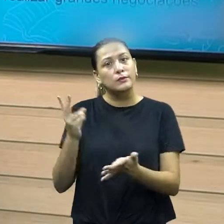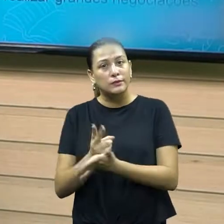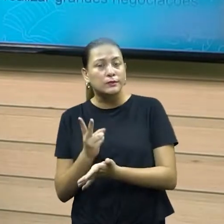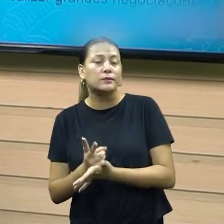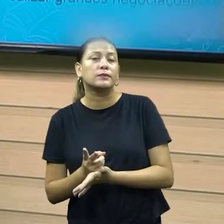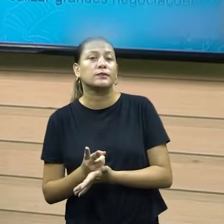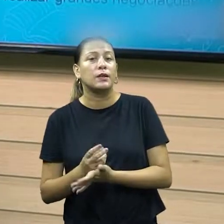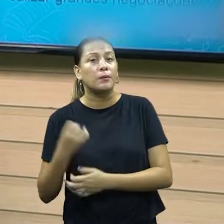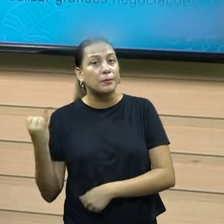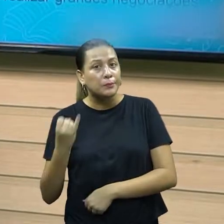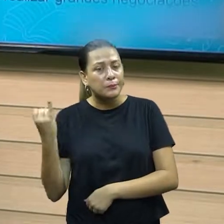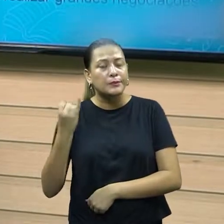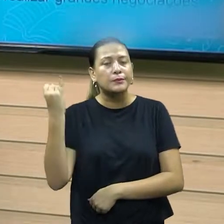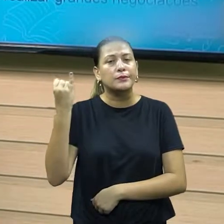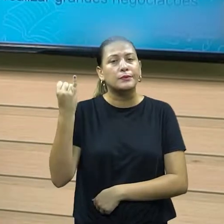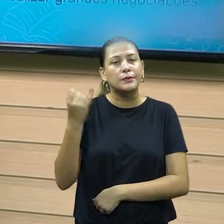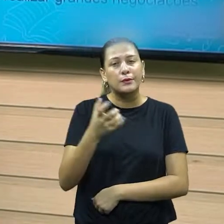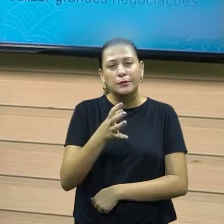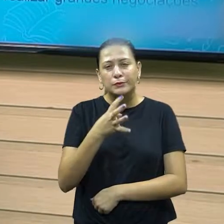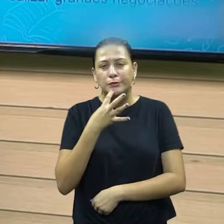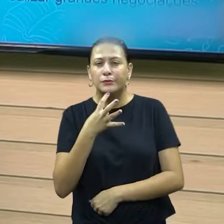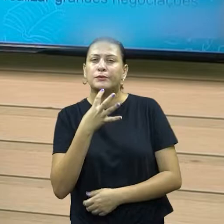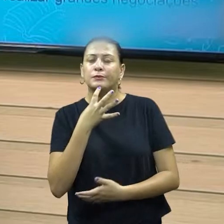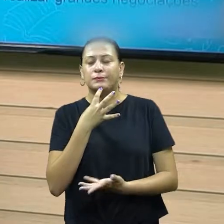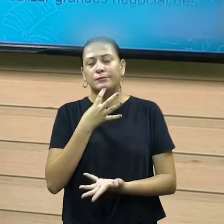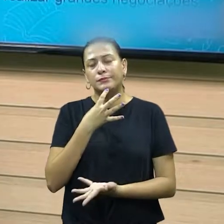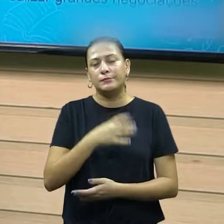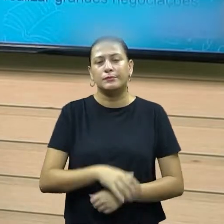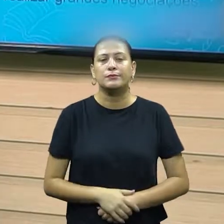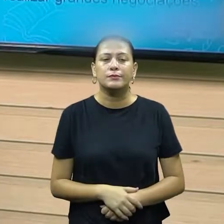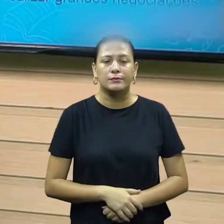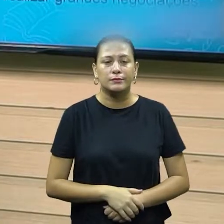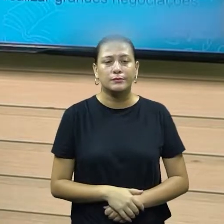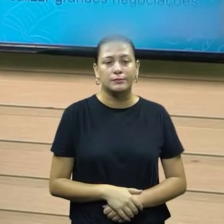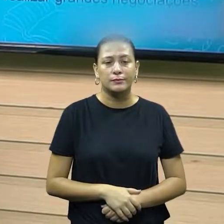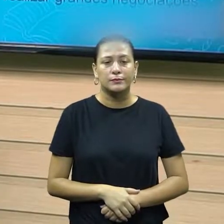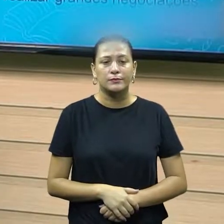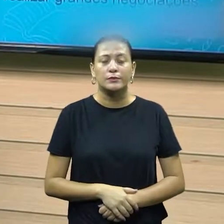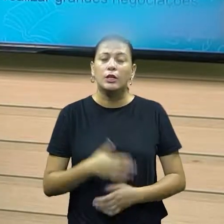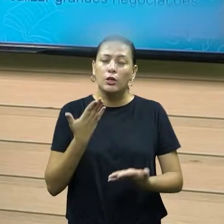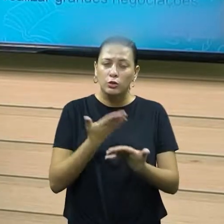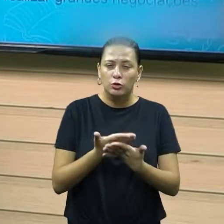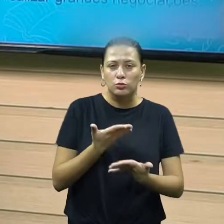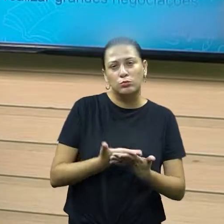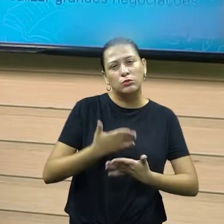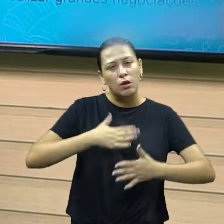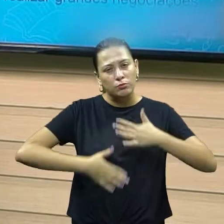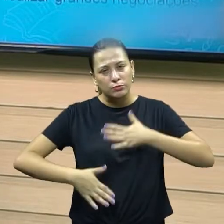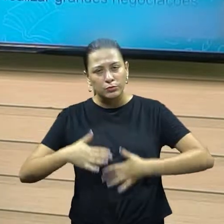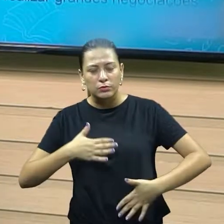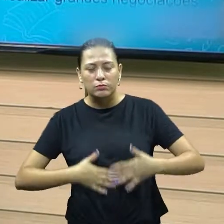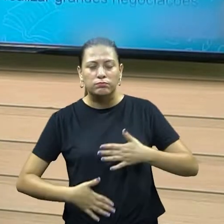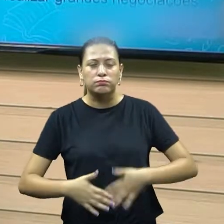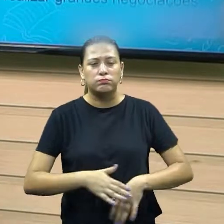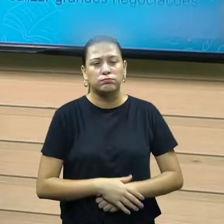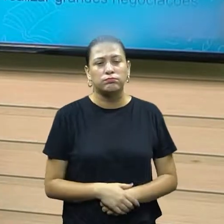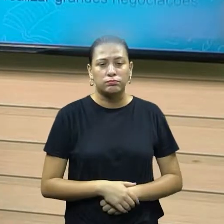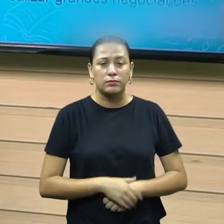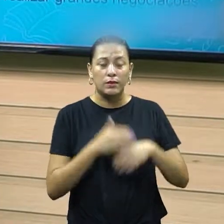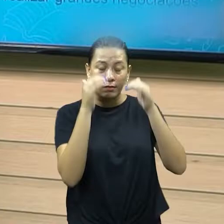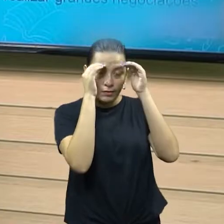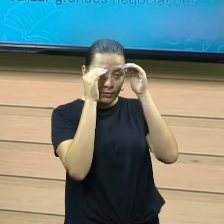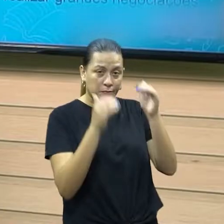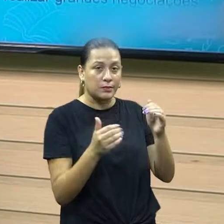para que a gente possa estar conhecendo esses termos e poder trabalhar tranquilamente, né? Respeitando todas as